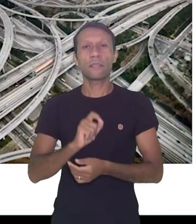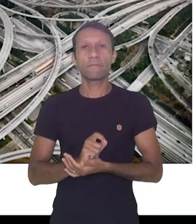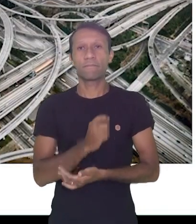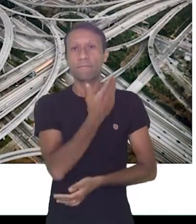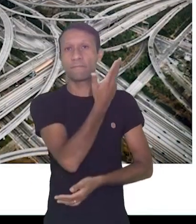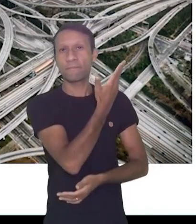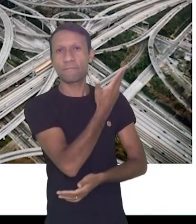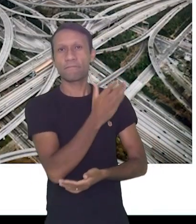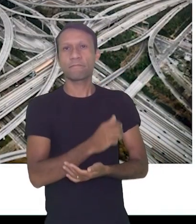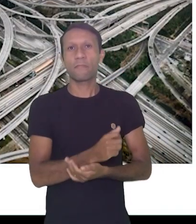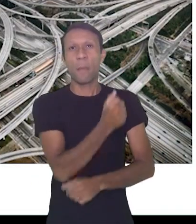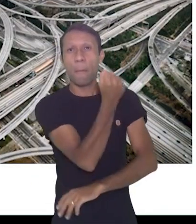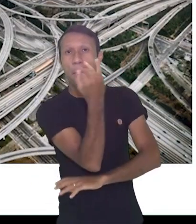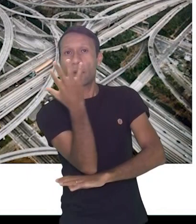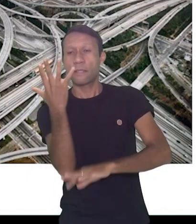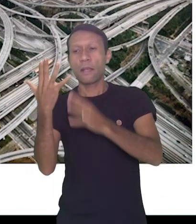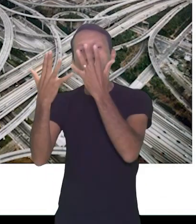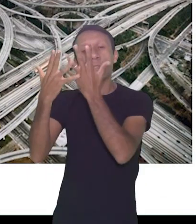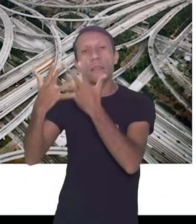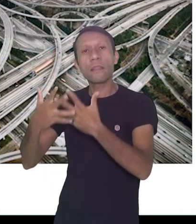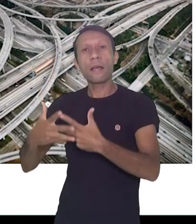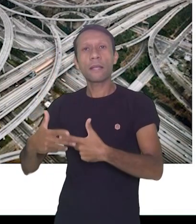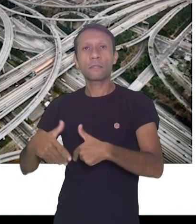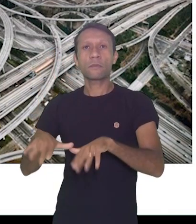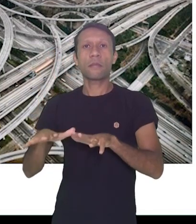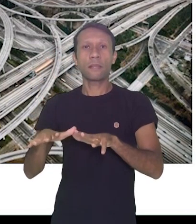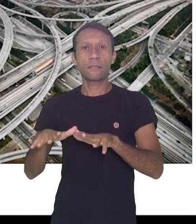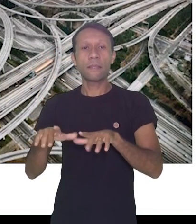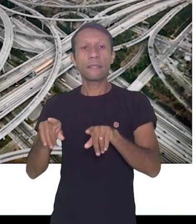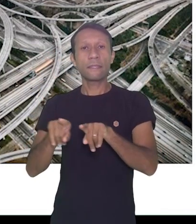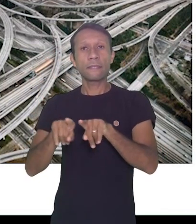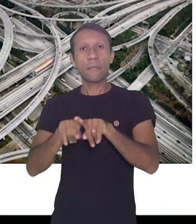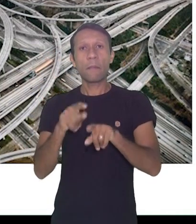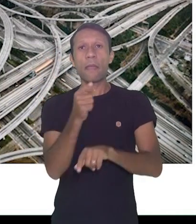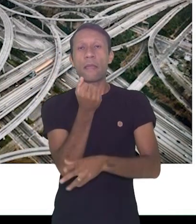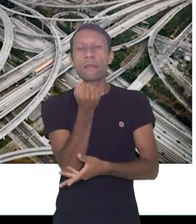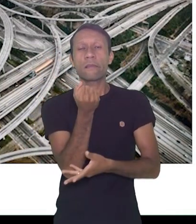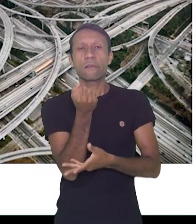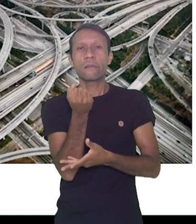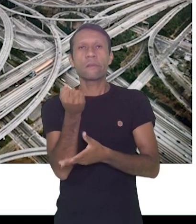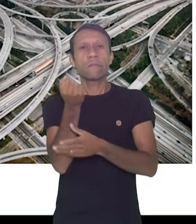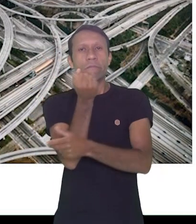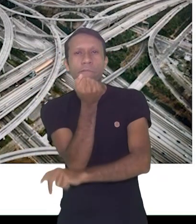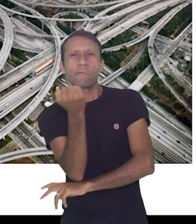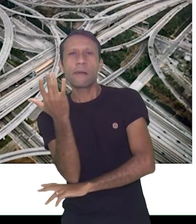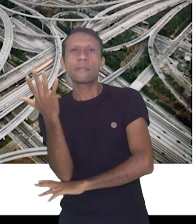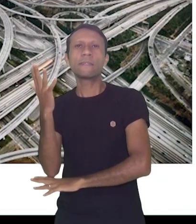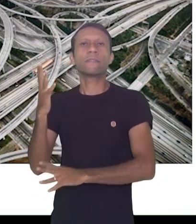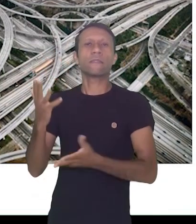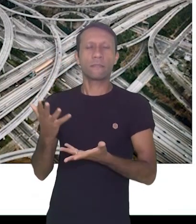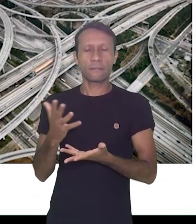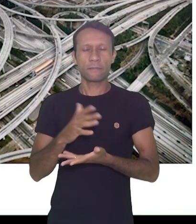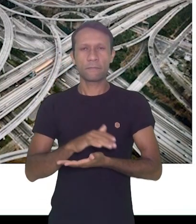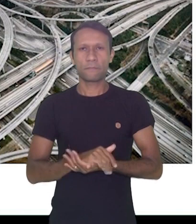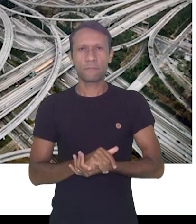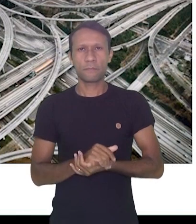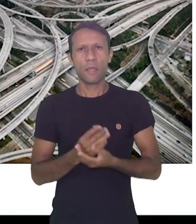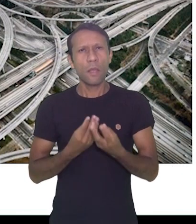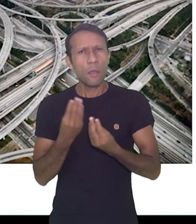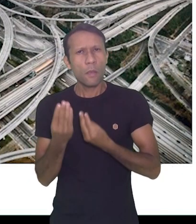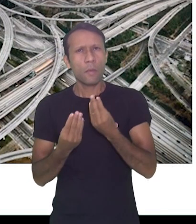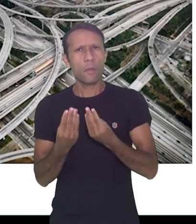paisagens naturais e as paisagens artificiais, né? Dessa maneira, gente, o que é que nós vamos e